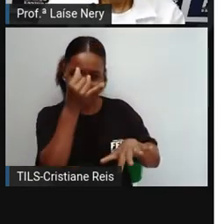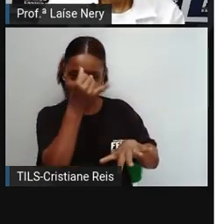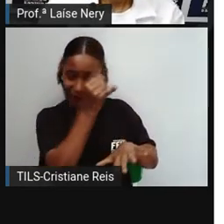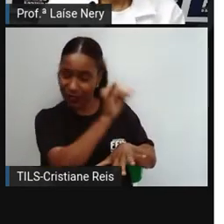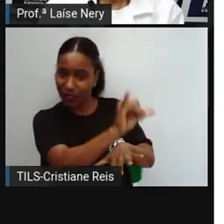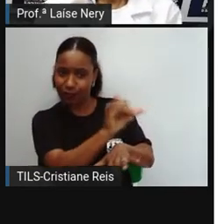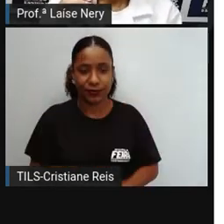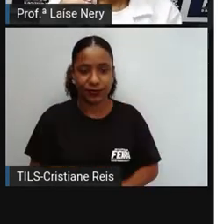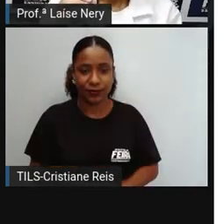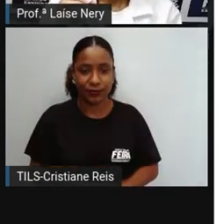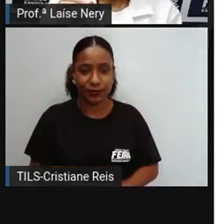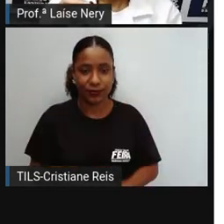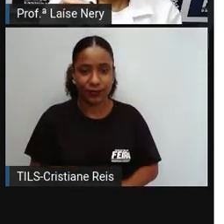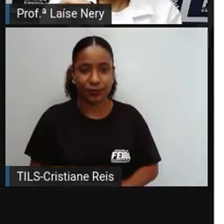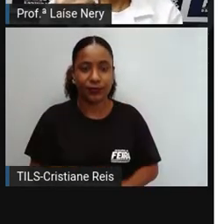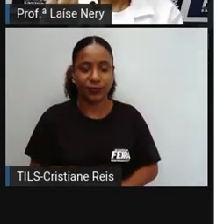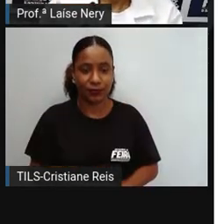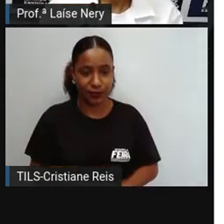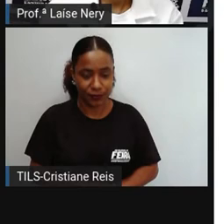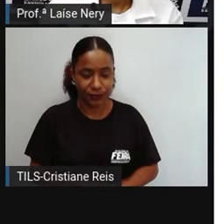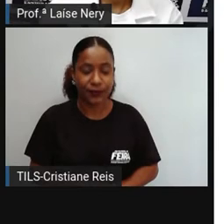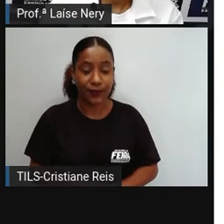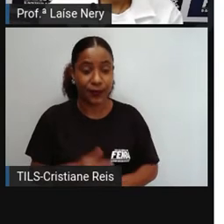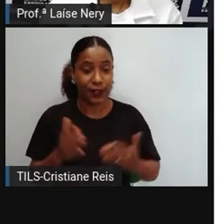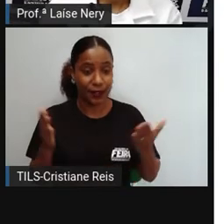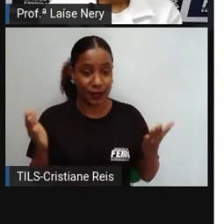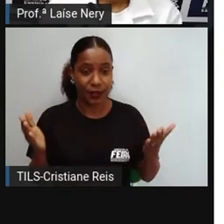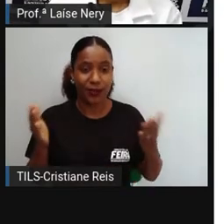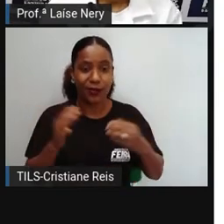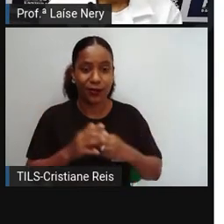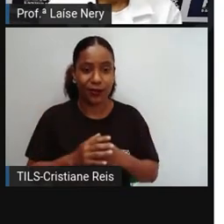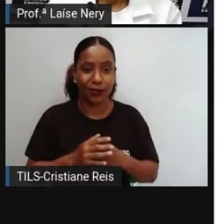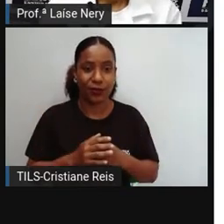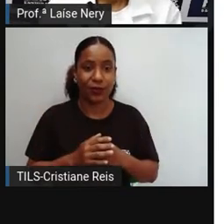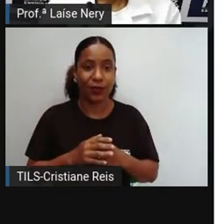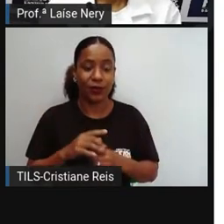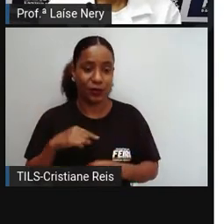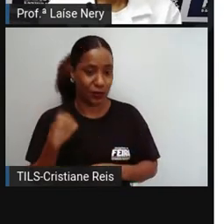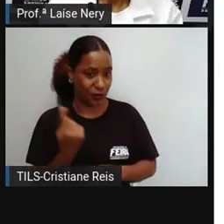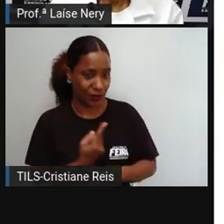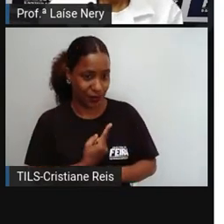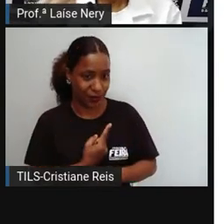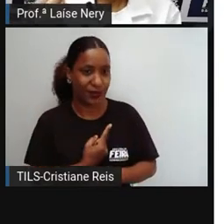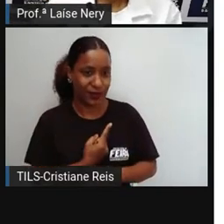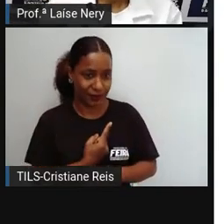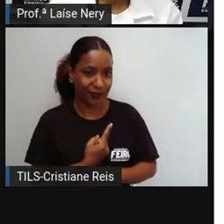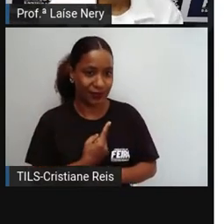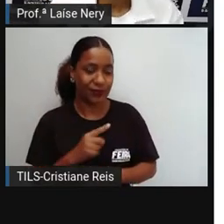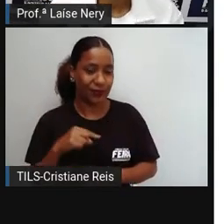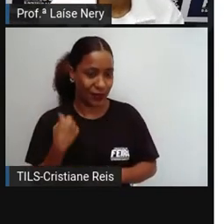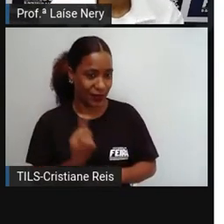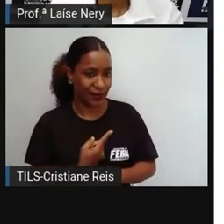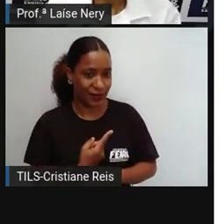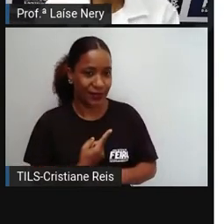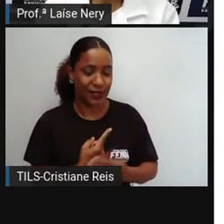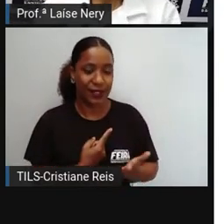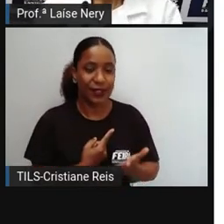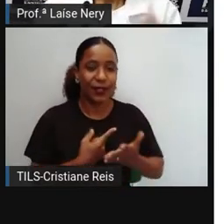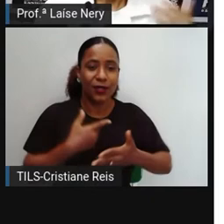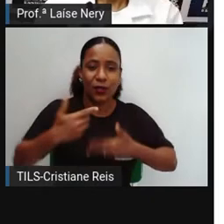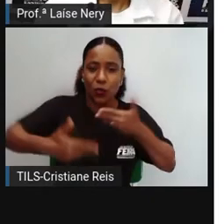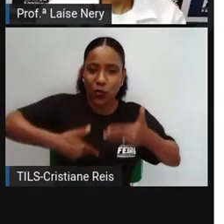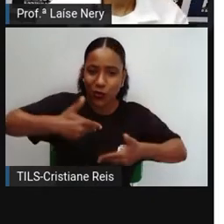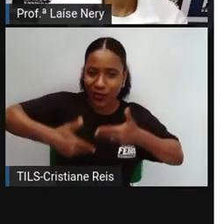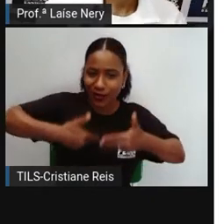Então, quando a gente faz essas atitudes, quando a gente toma essas atitudes